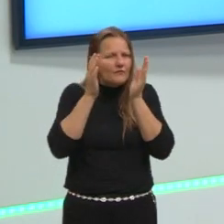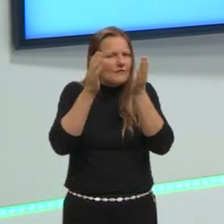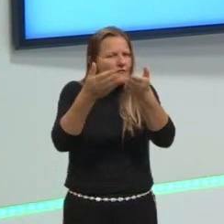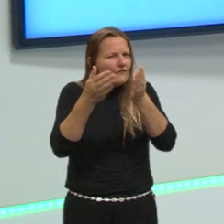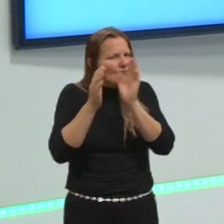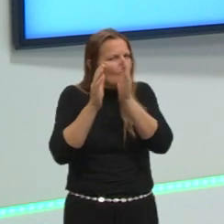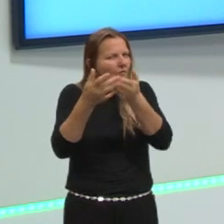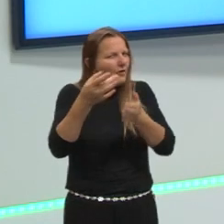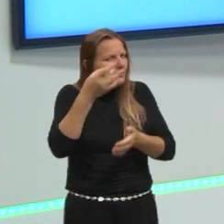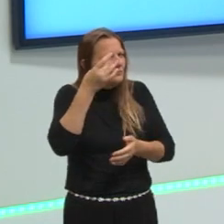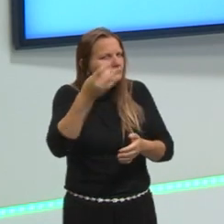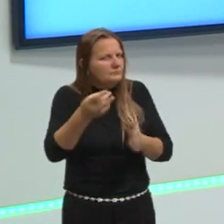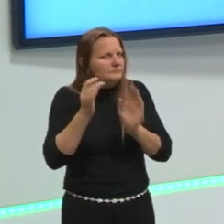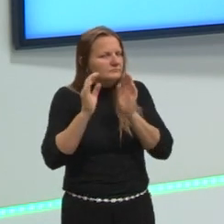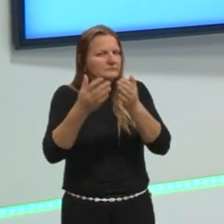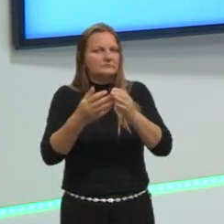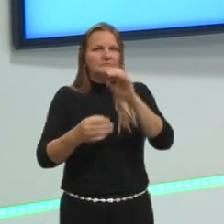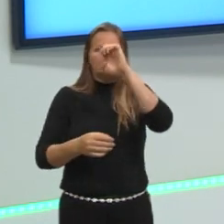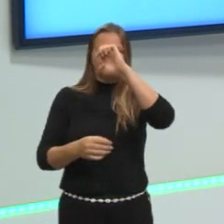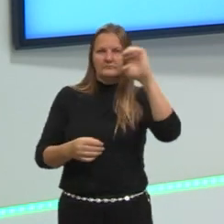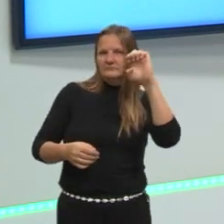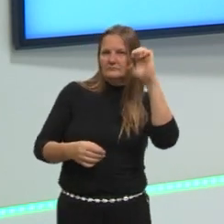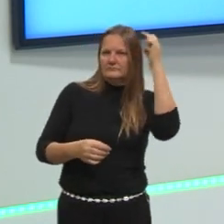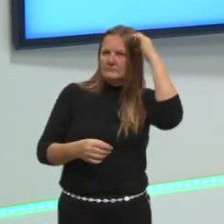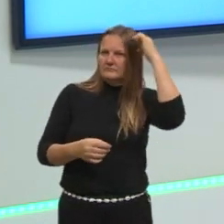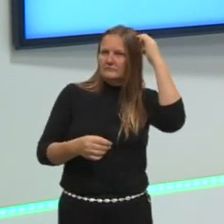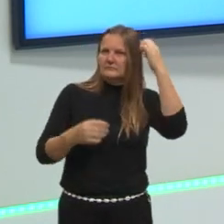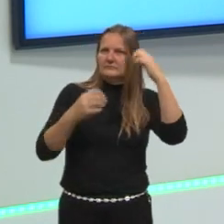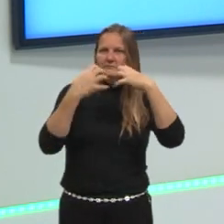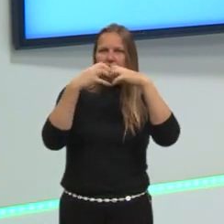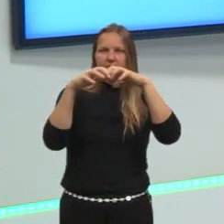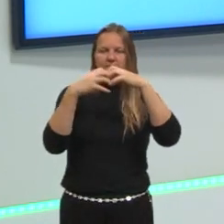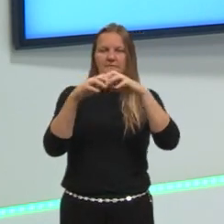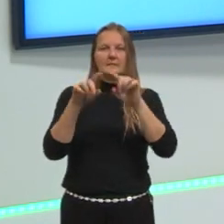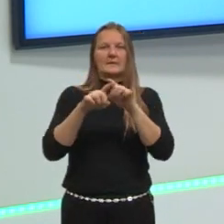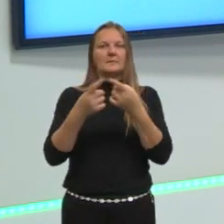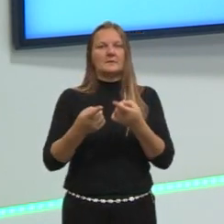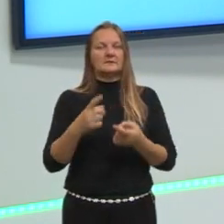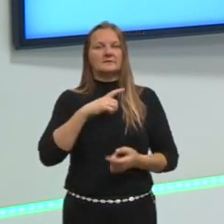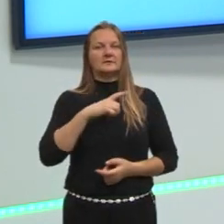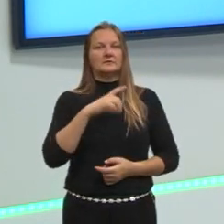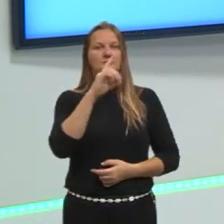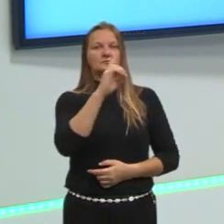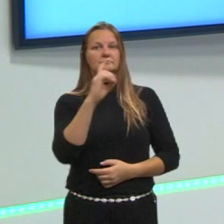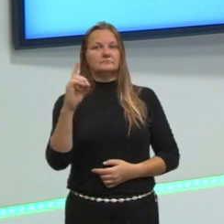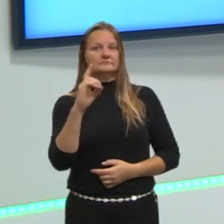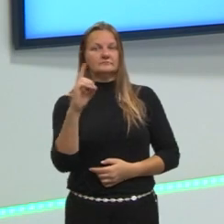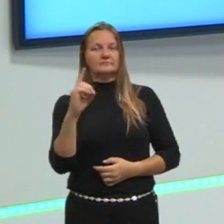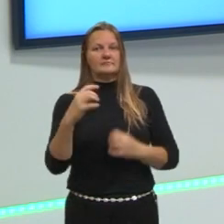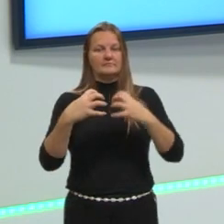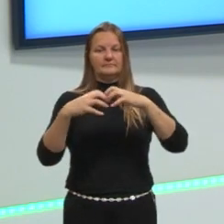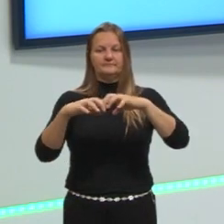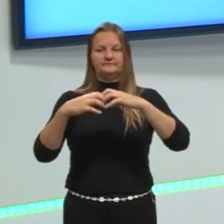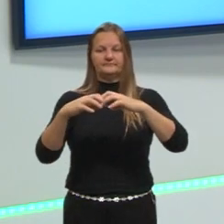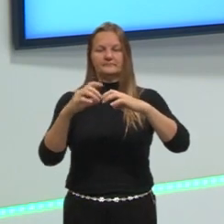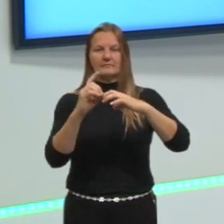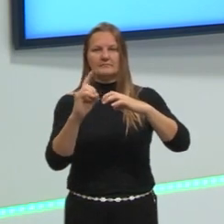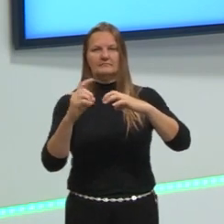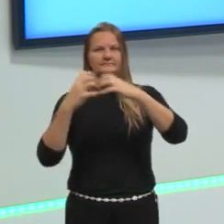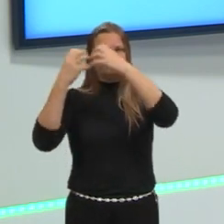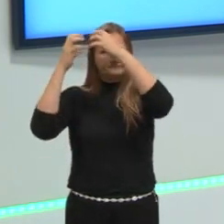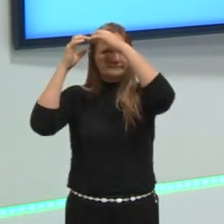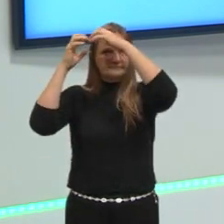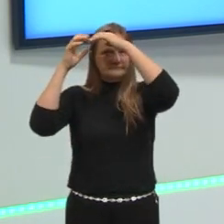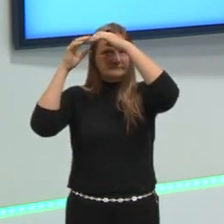Então, tu está trabalhando o lado esquerdo do cérebro. Mas, nós temos também o lado direito do cérebro,